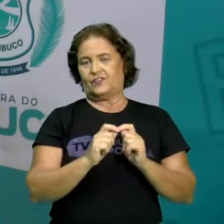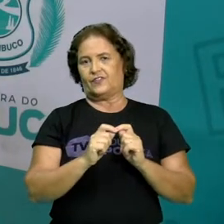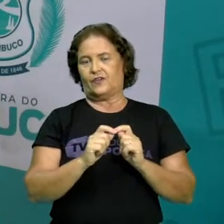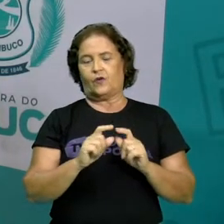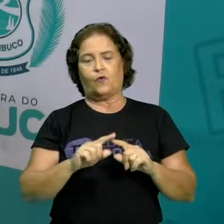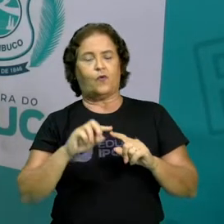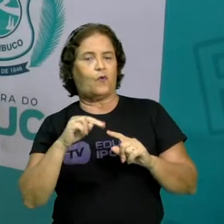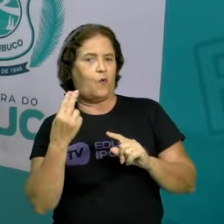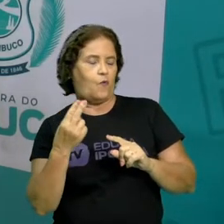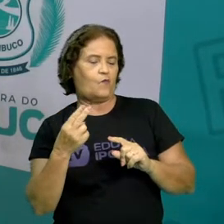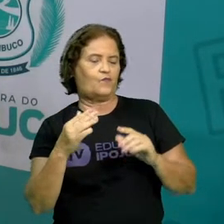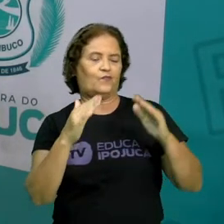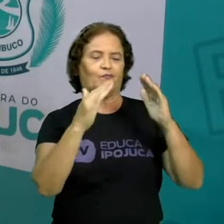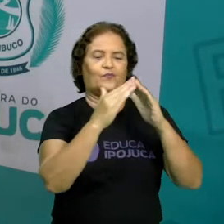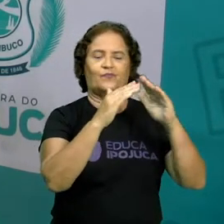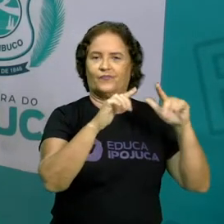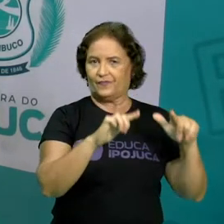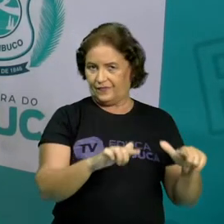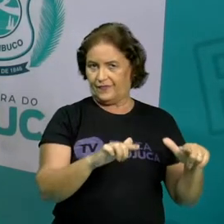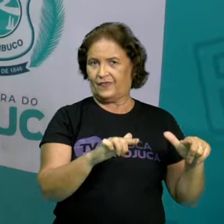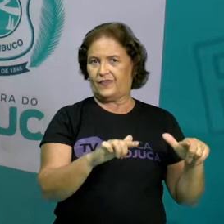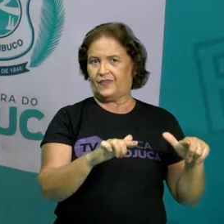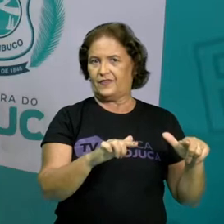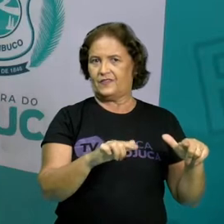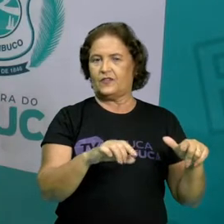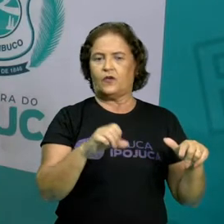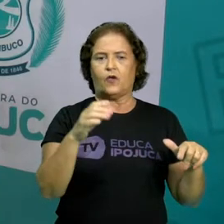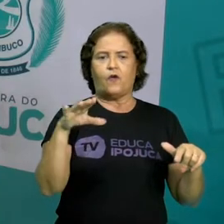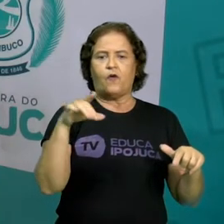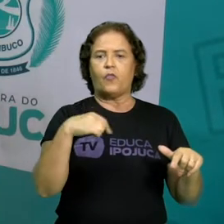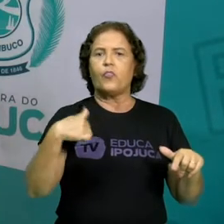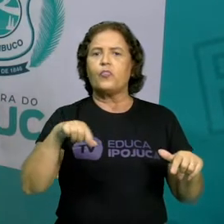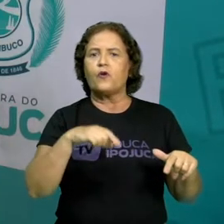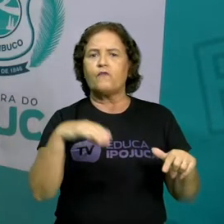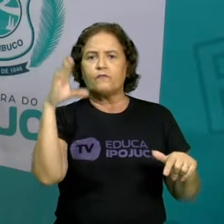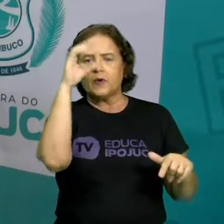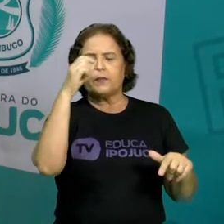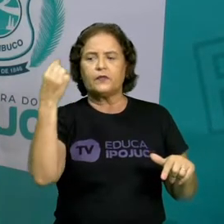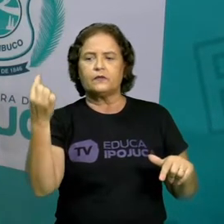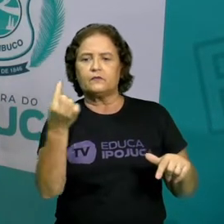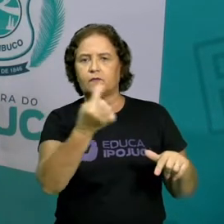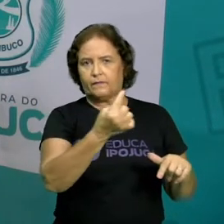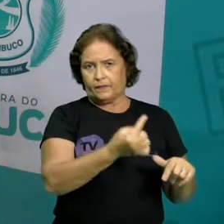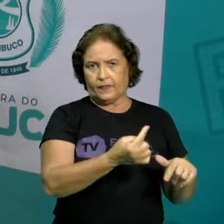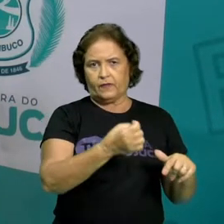residenciais. E nós vamos ver cada um deles detalhadamente.